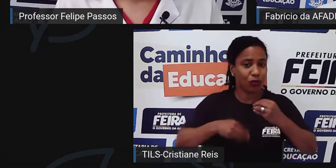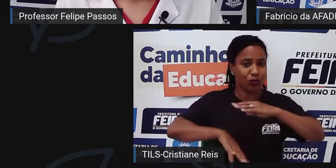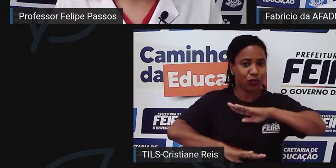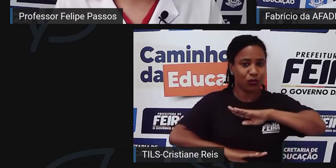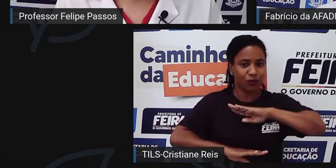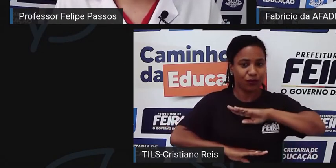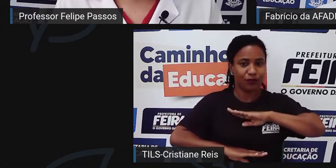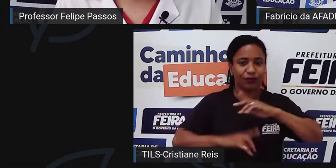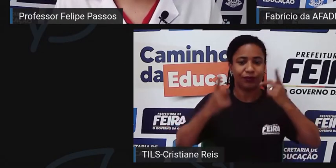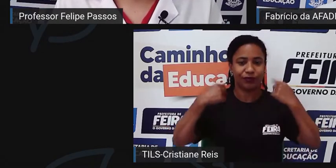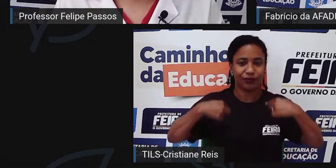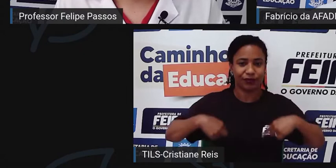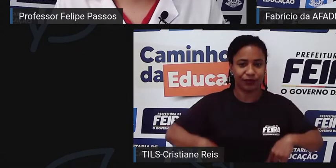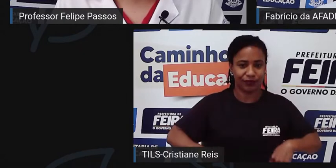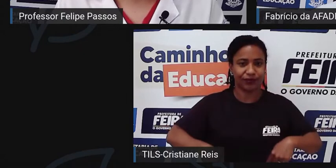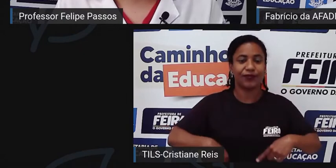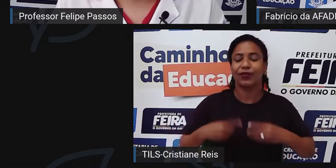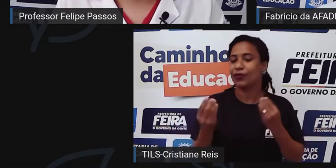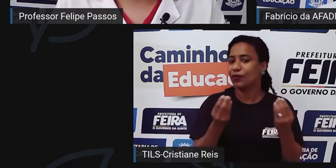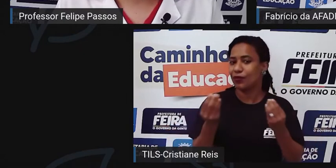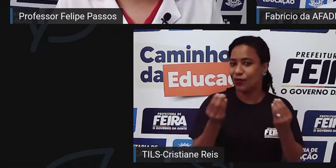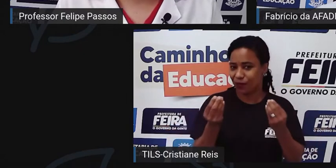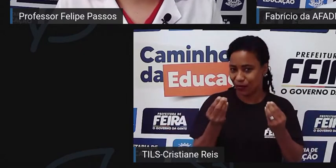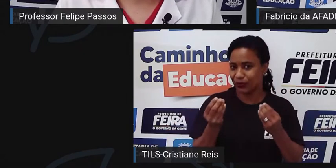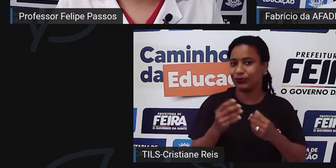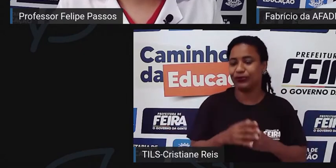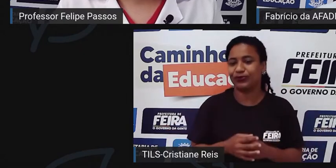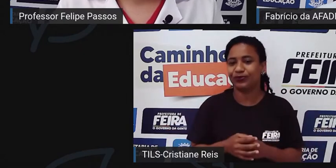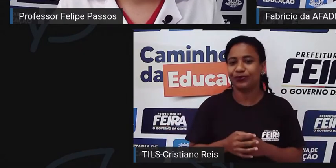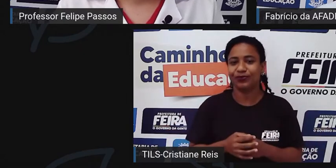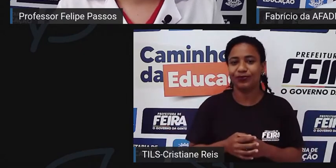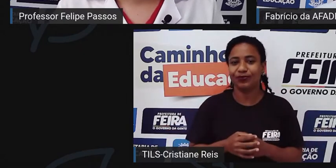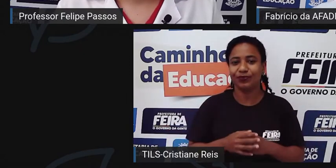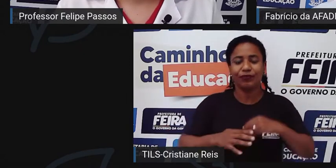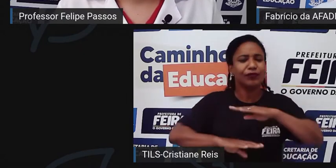passa ao longo da vida quando ela tem a doença falciforme?